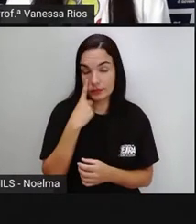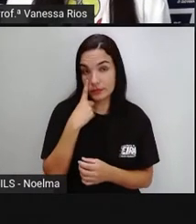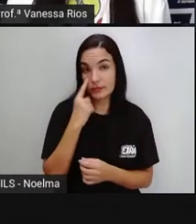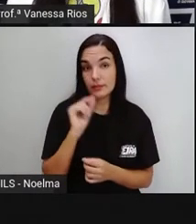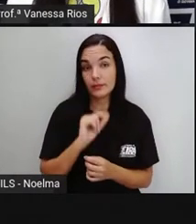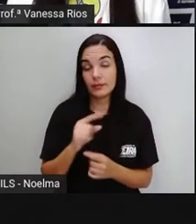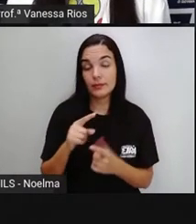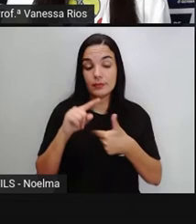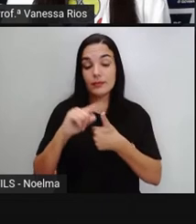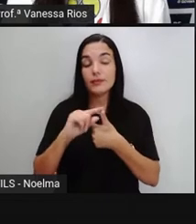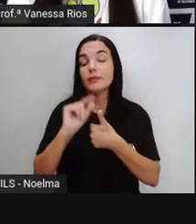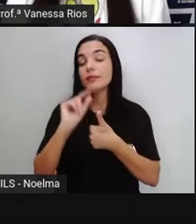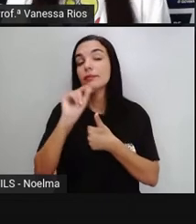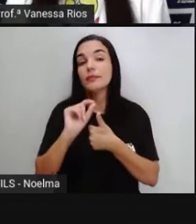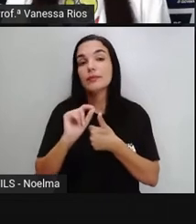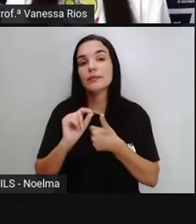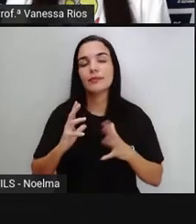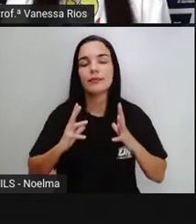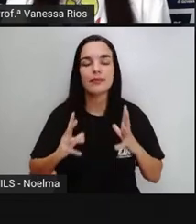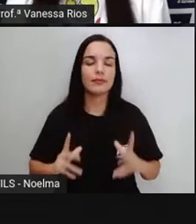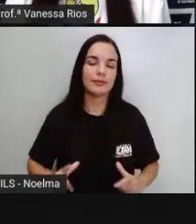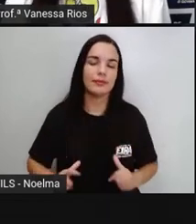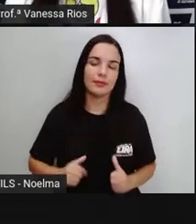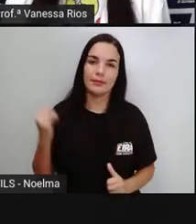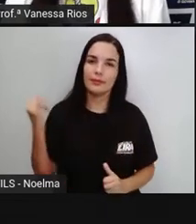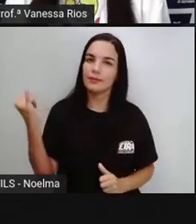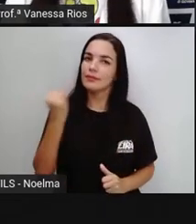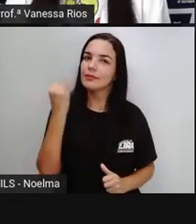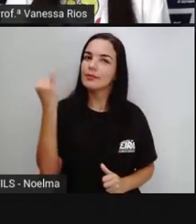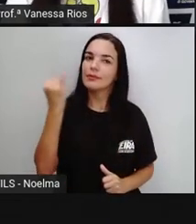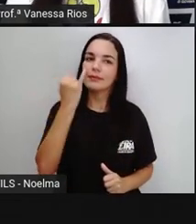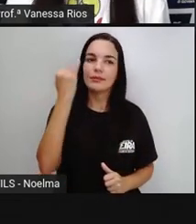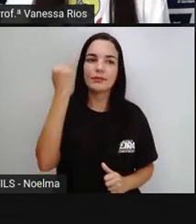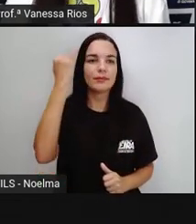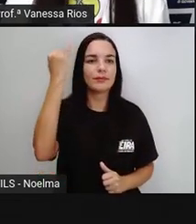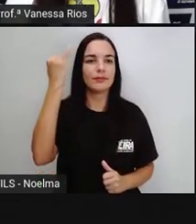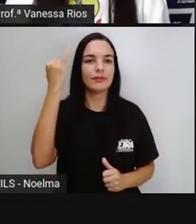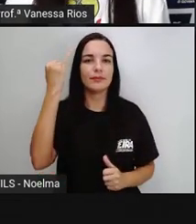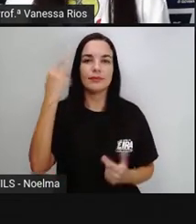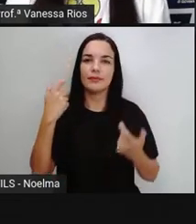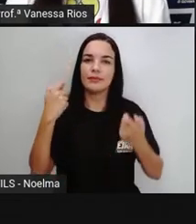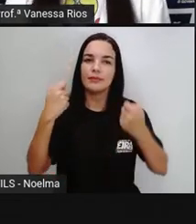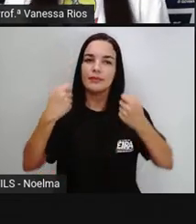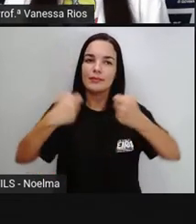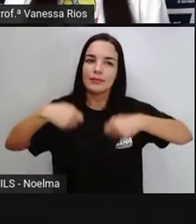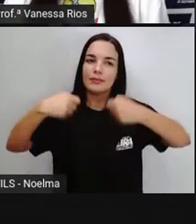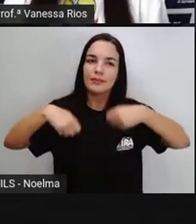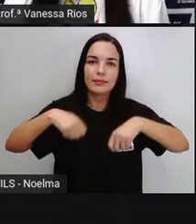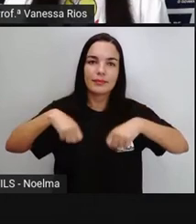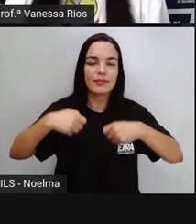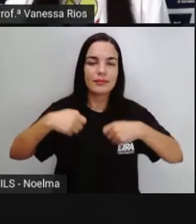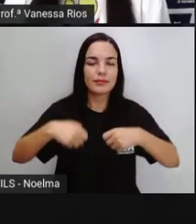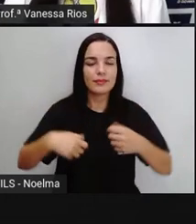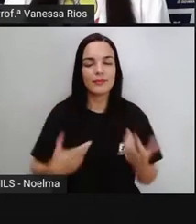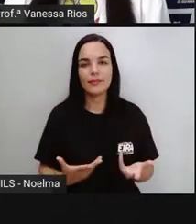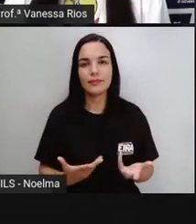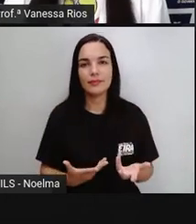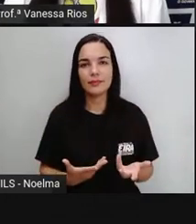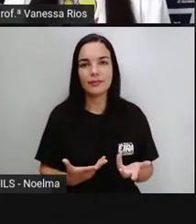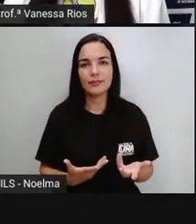mantenha a limpeza, a importância aí das ações de higiene em prol da promoção da saúde, né?